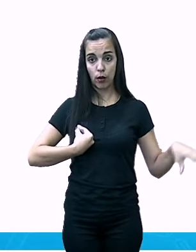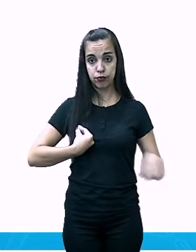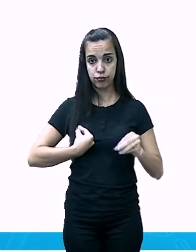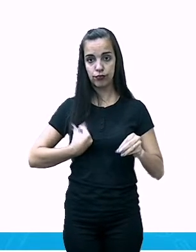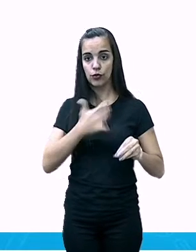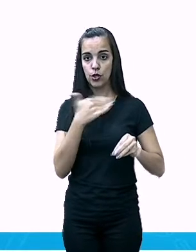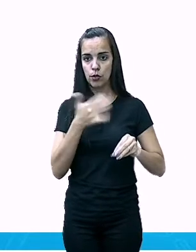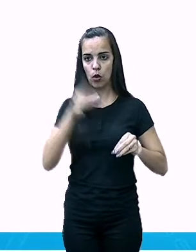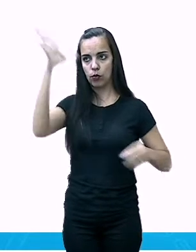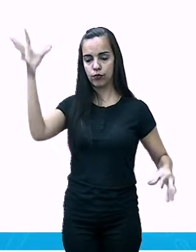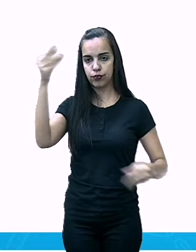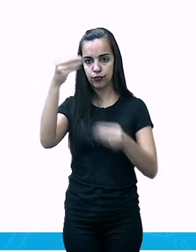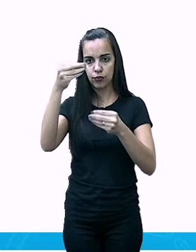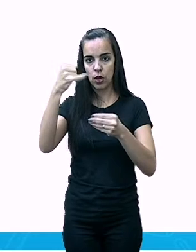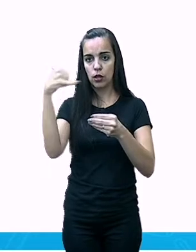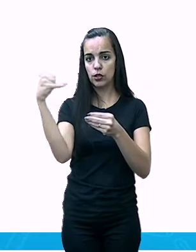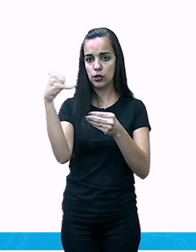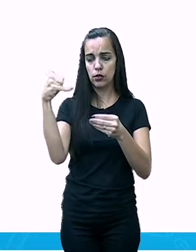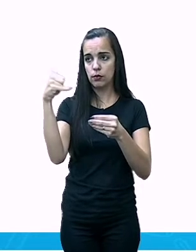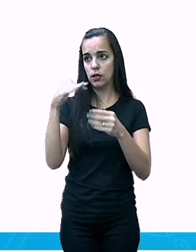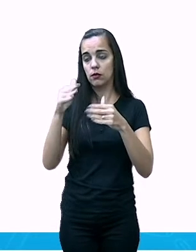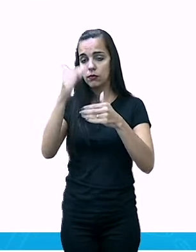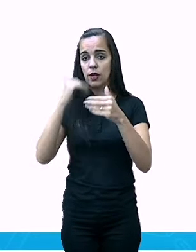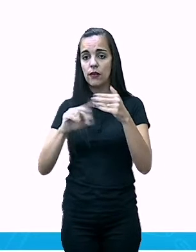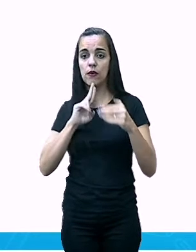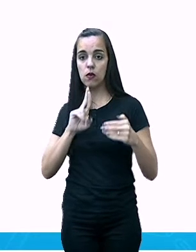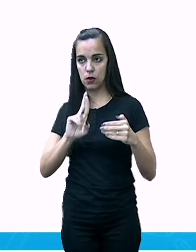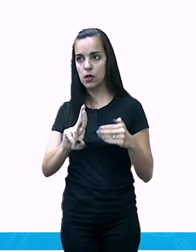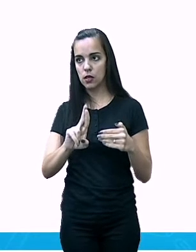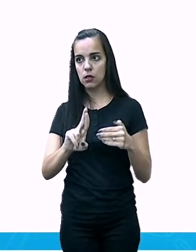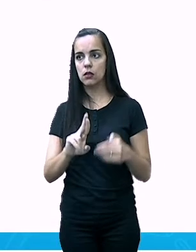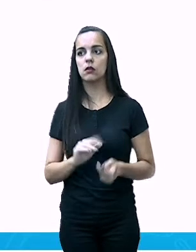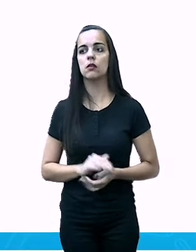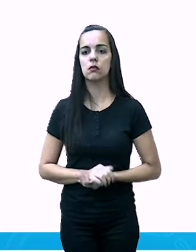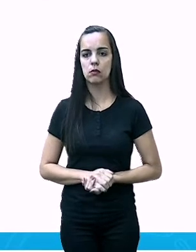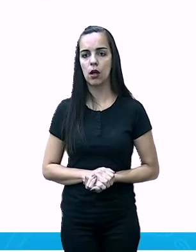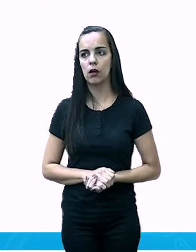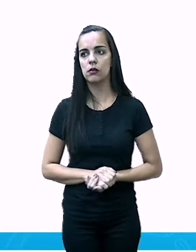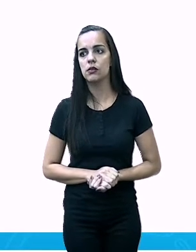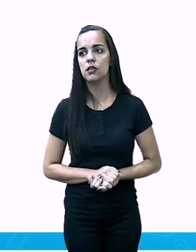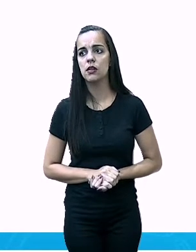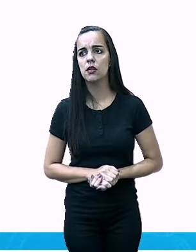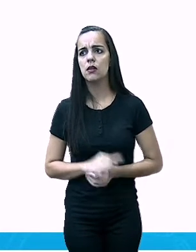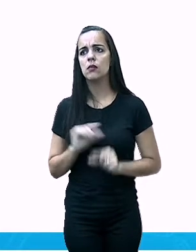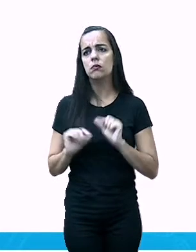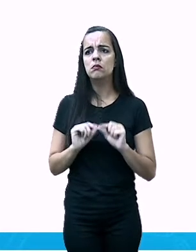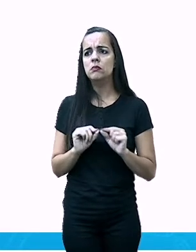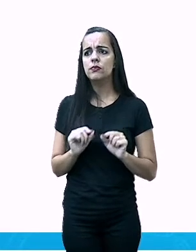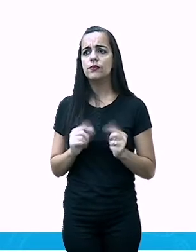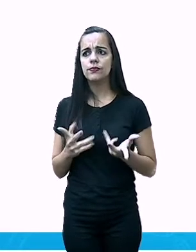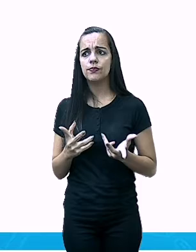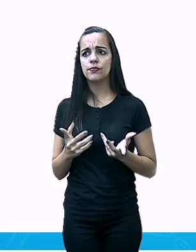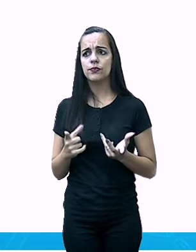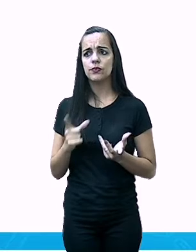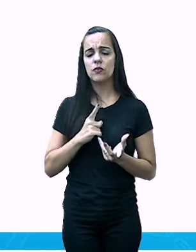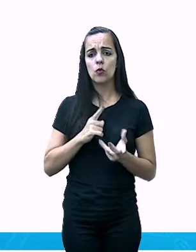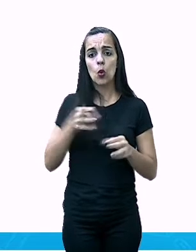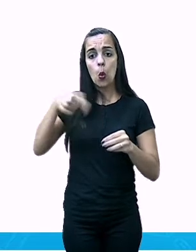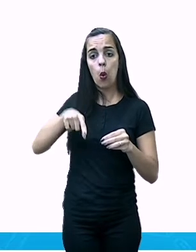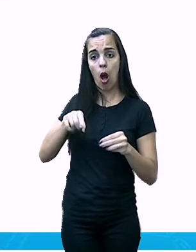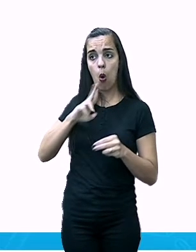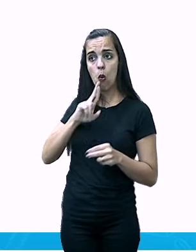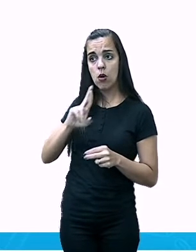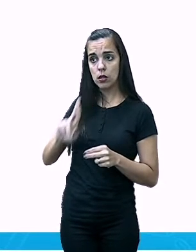Isso é uma coisa natural. Naturalmente. O que der o resultado,